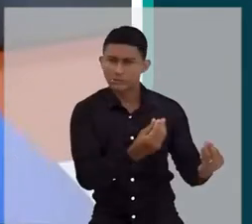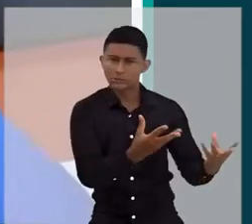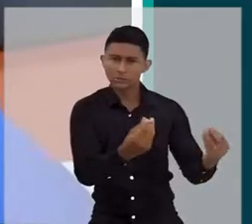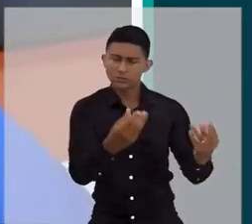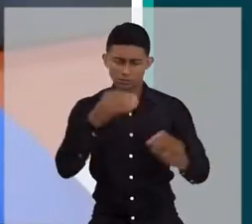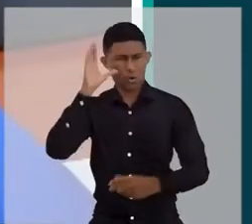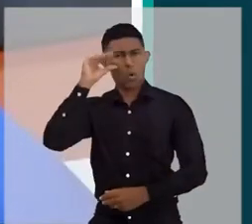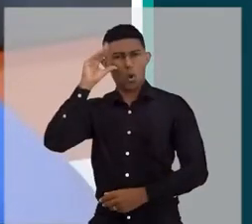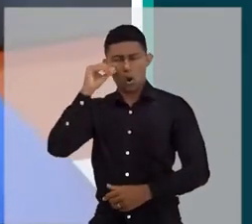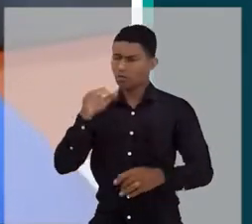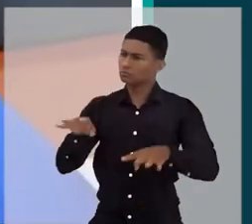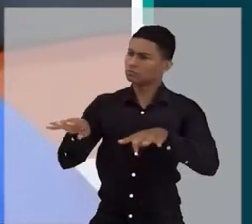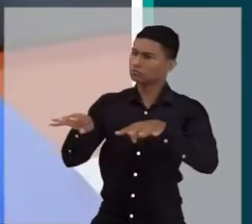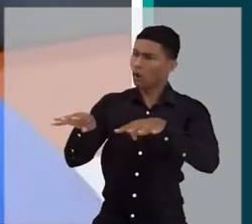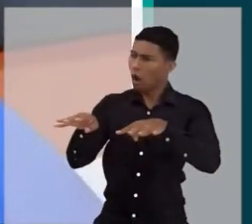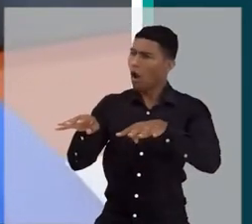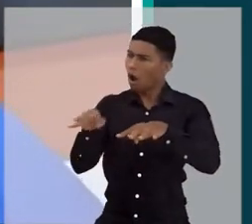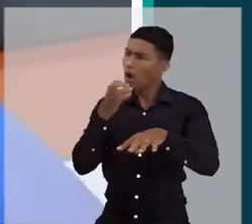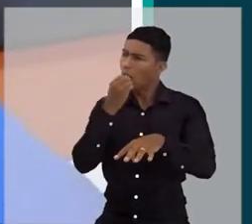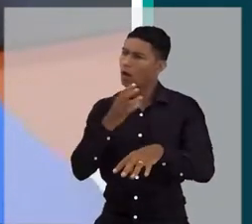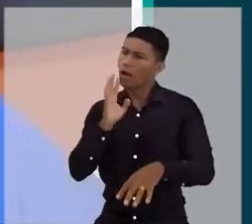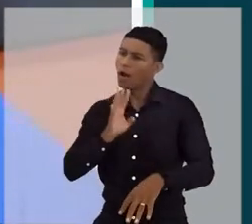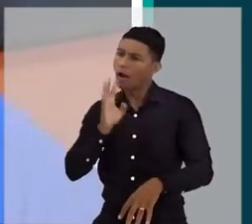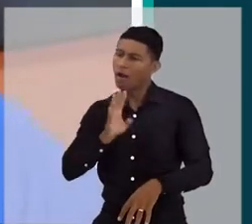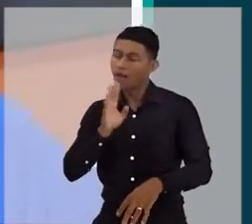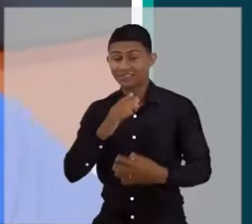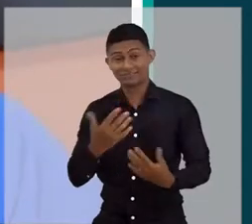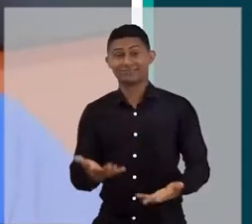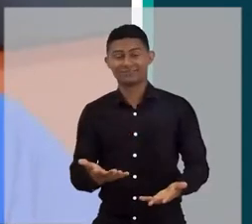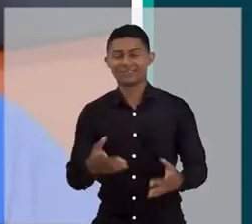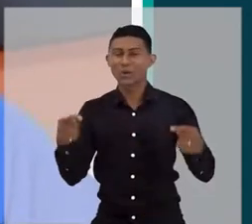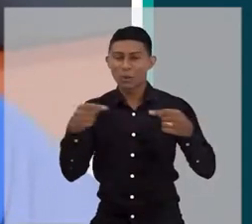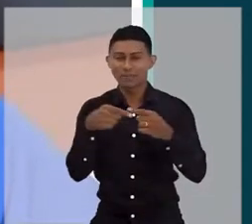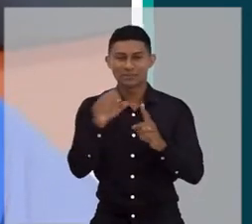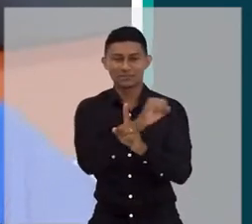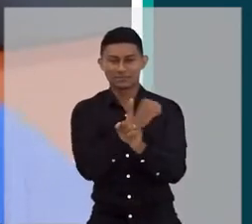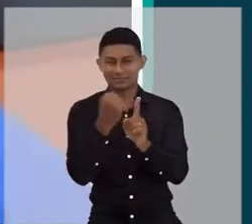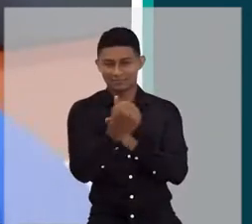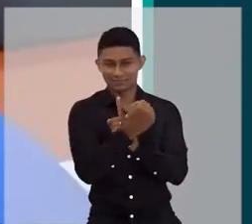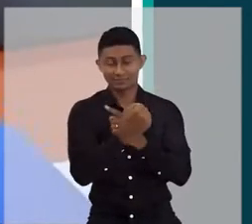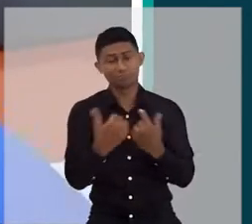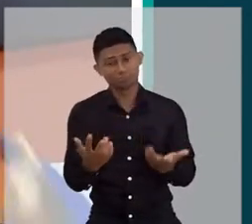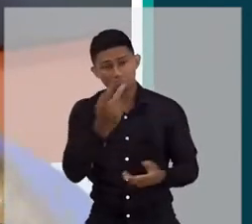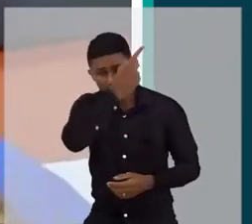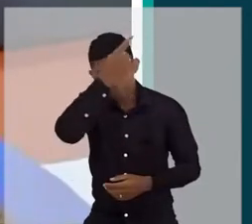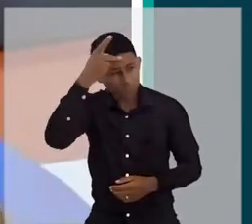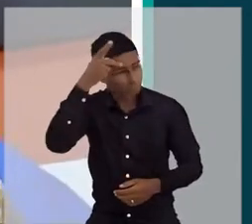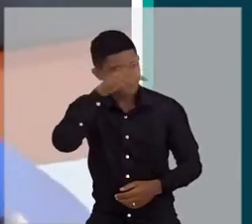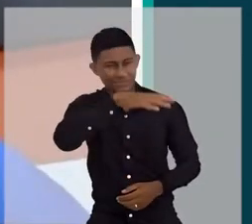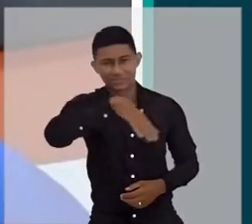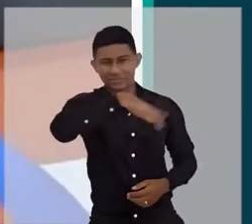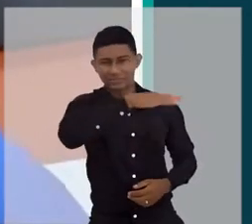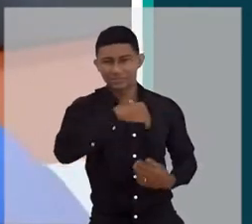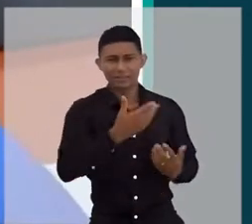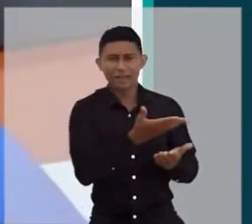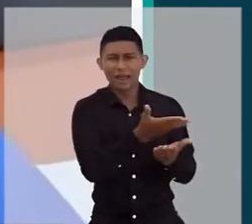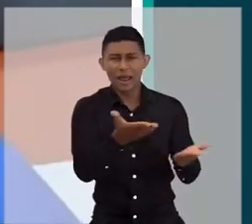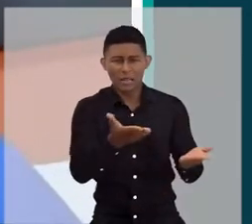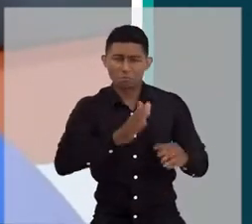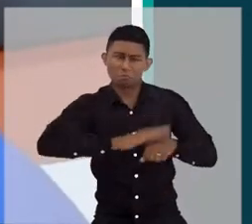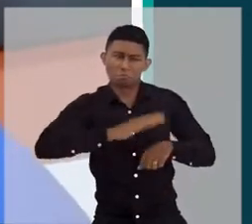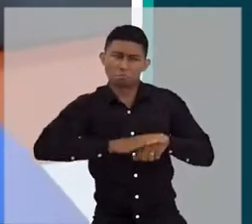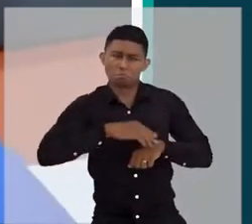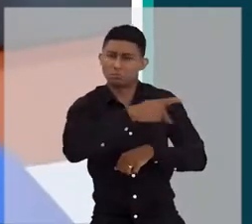uma audiência. A gente, pensando em comportamento social, as pessoas começaram, estão